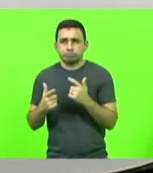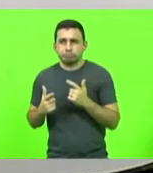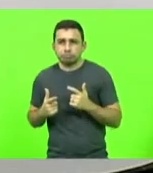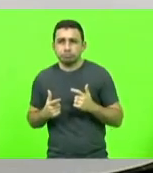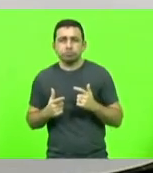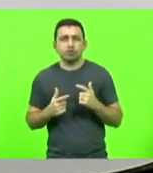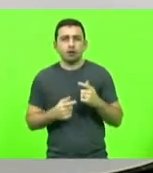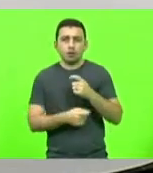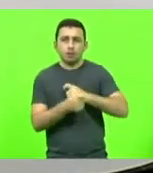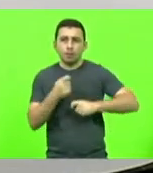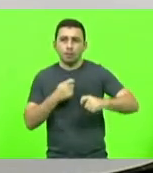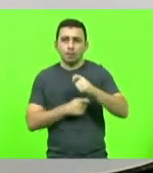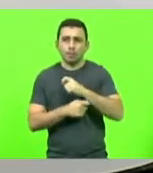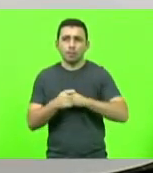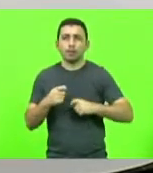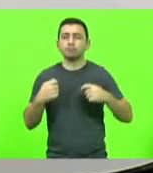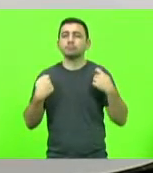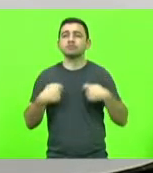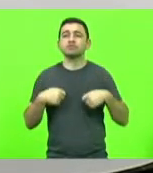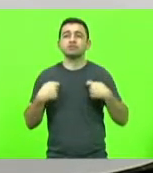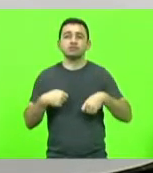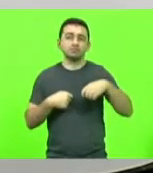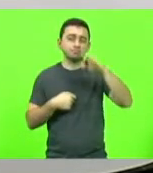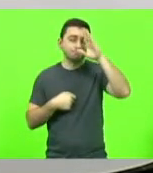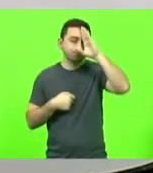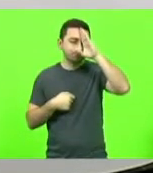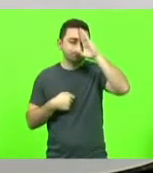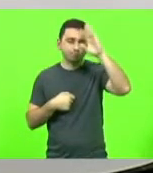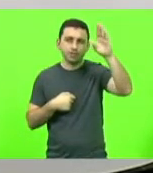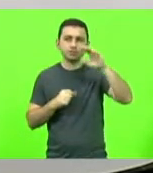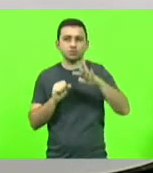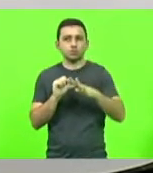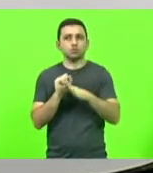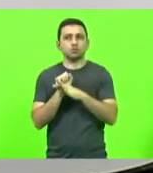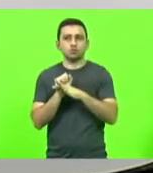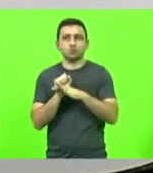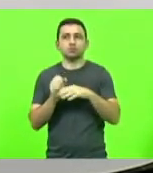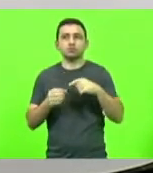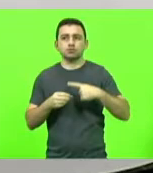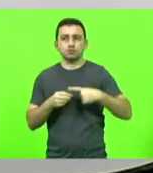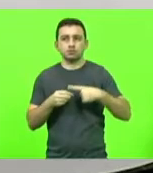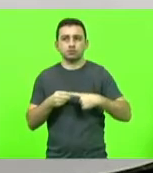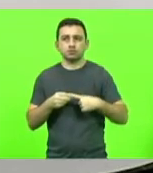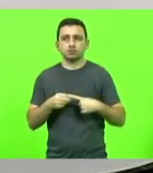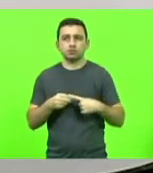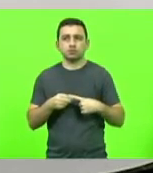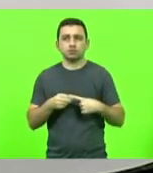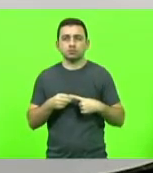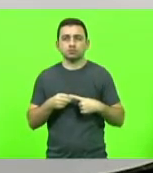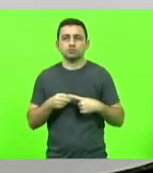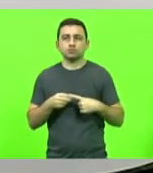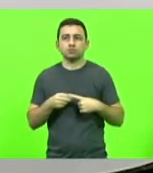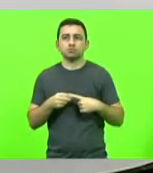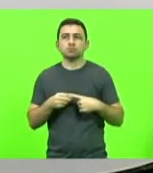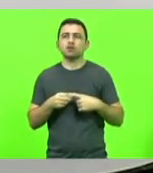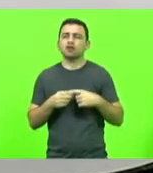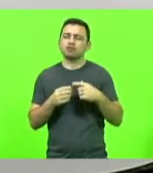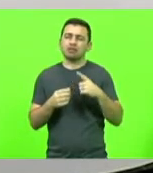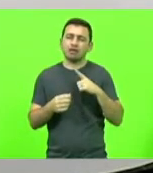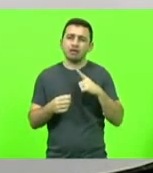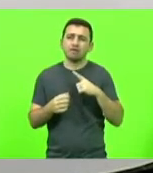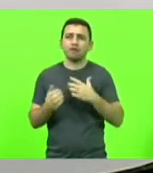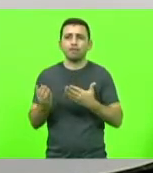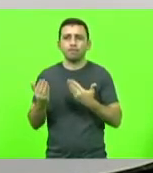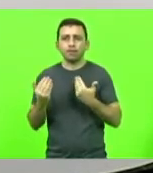econômicas depende fundamentalmente da segurança nas cidades. Assim como o bem-estar das famílias, dos jovens, enfim.